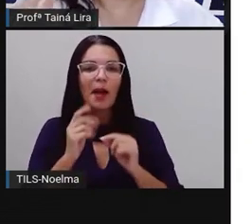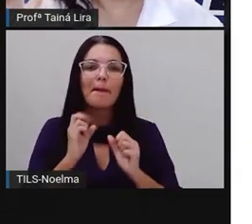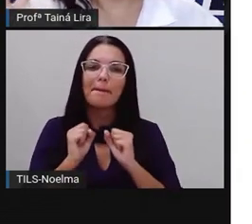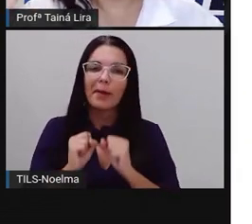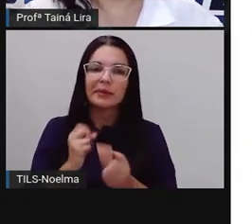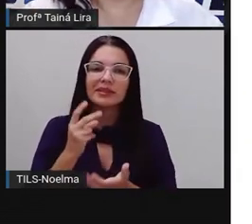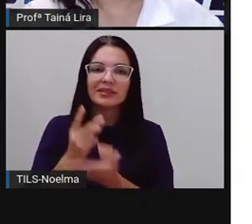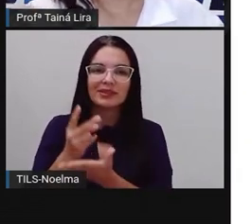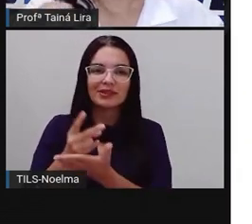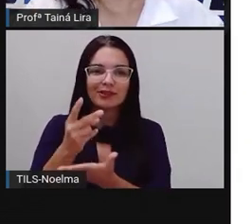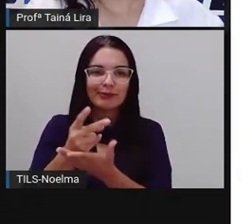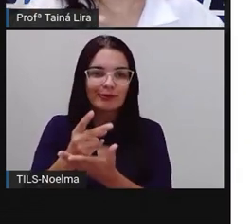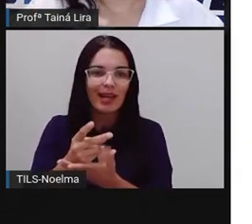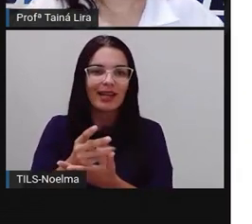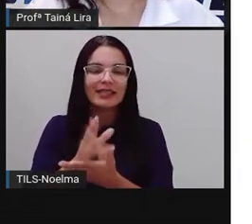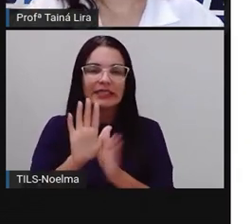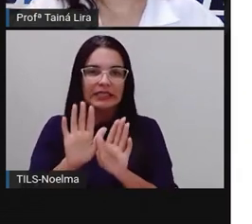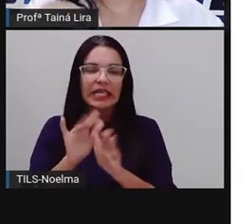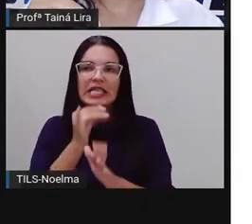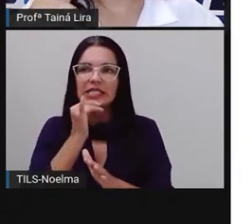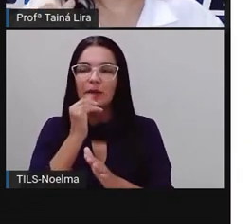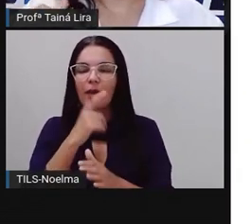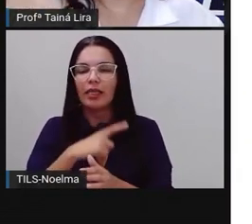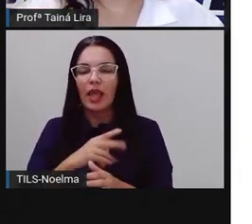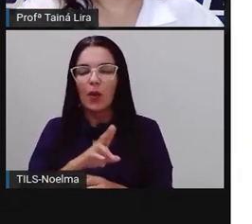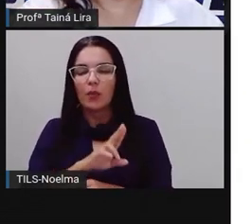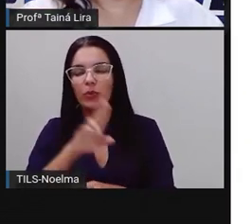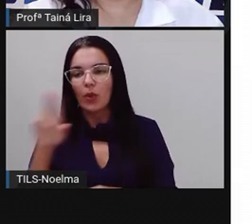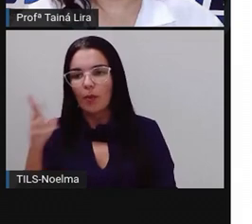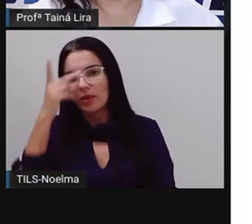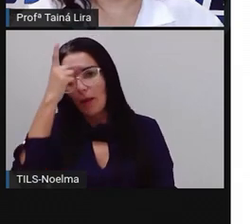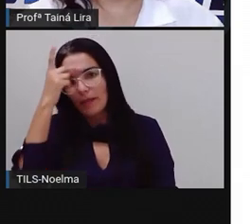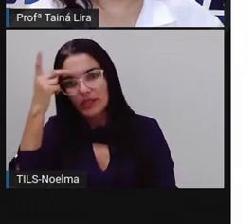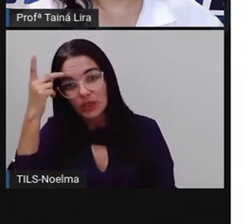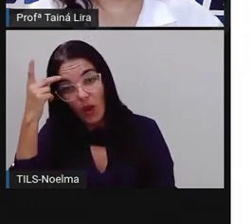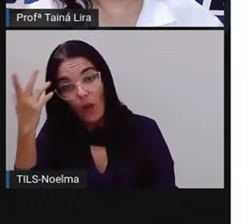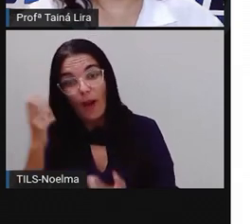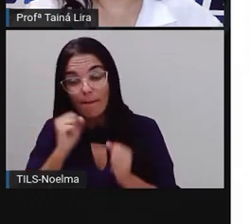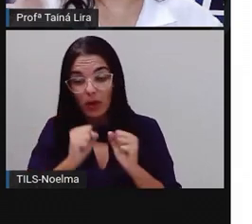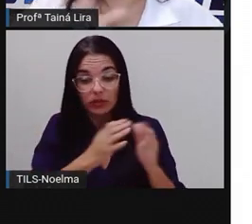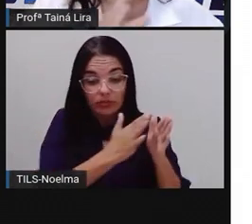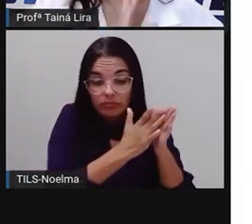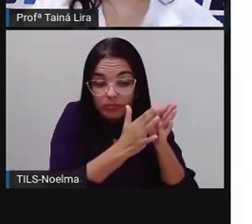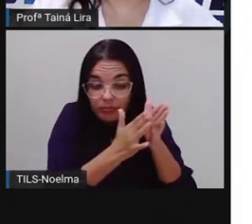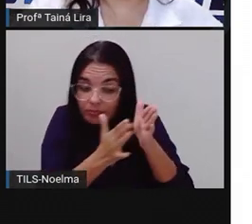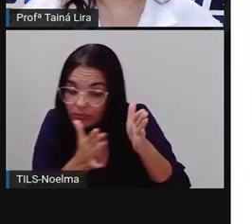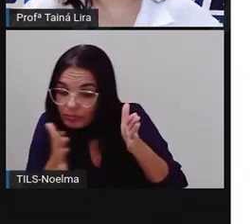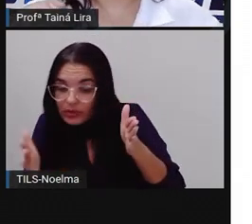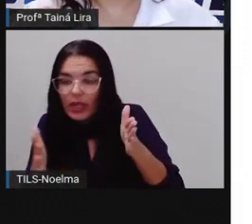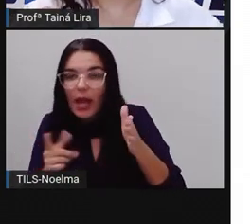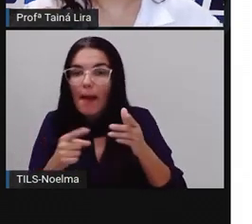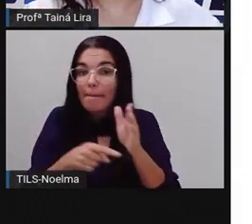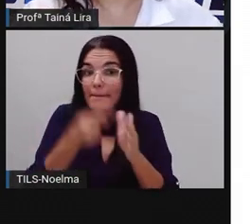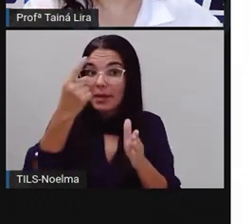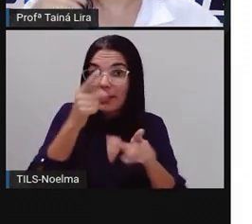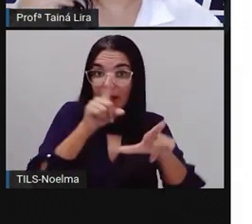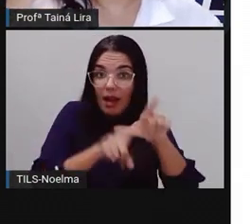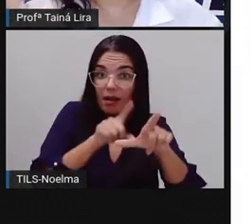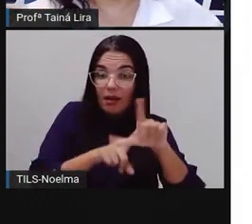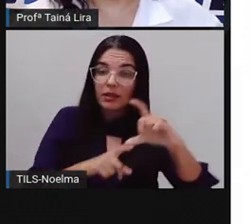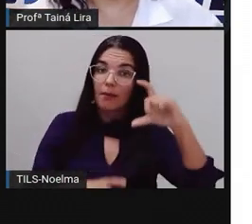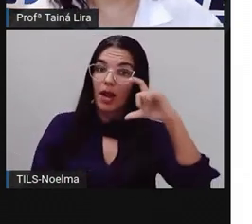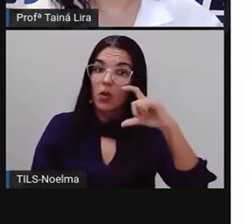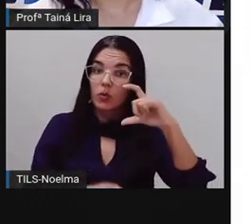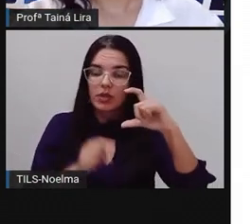continuidade, né, terminar de escrever aí nome de pessoas, que a gente já botou a primeira letra em maiúsculo, e tem